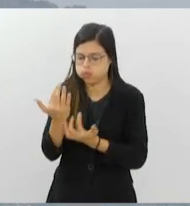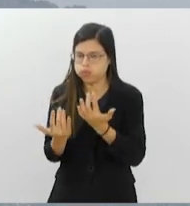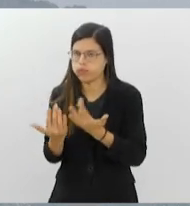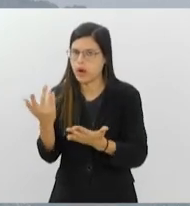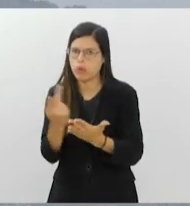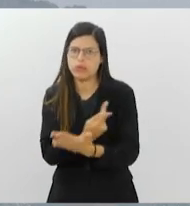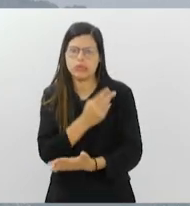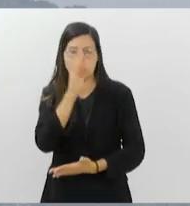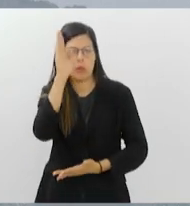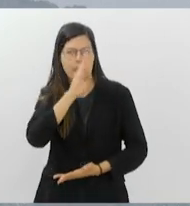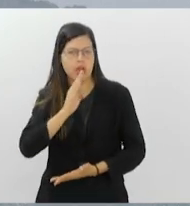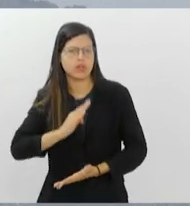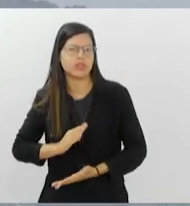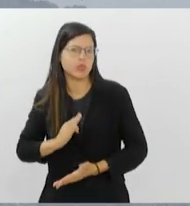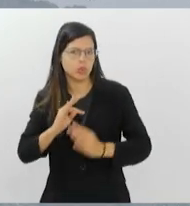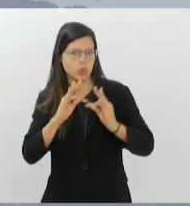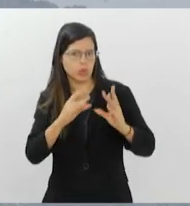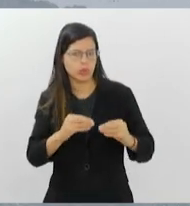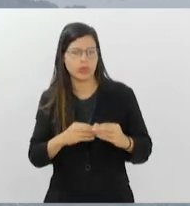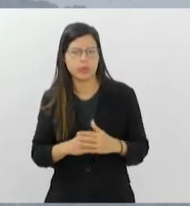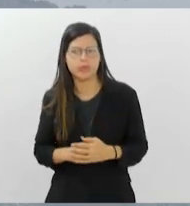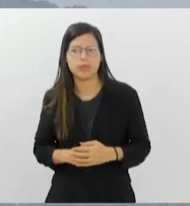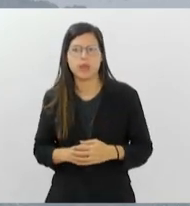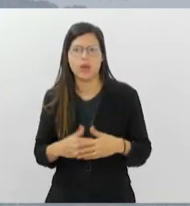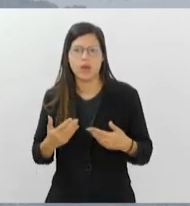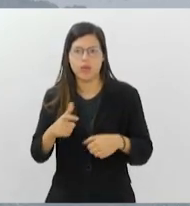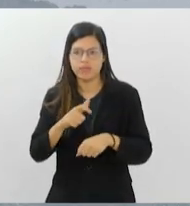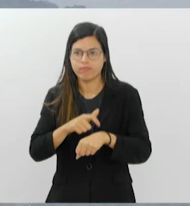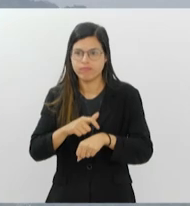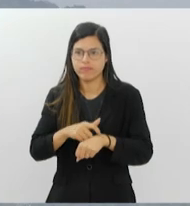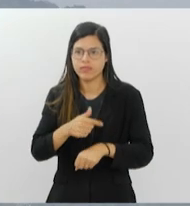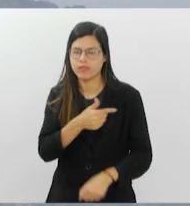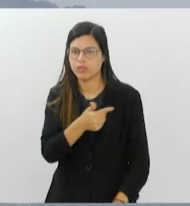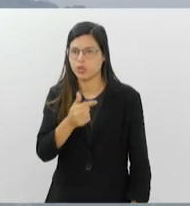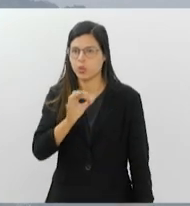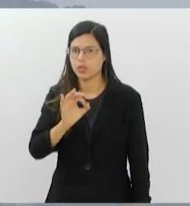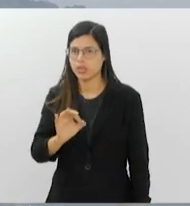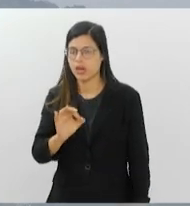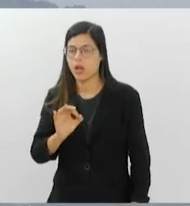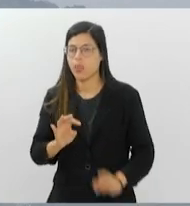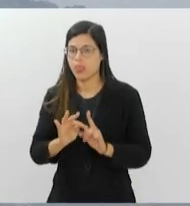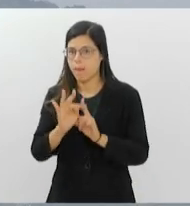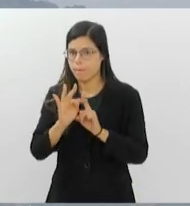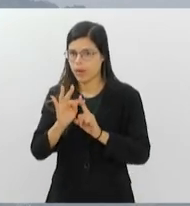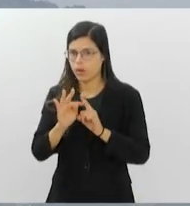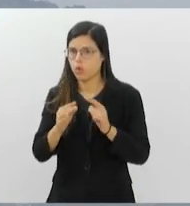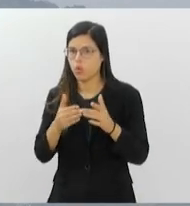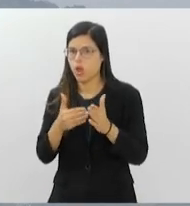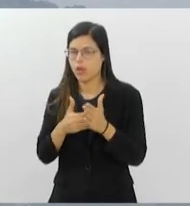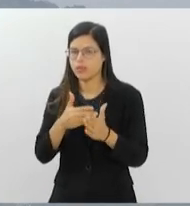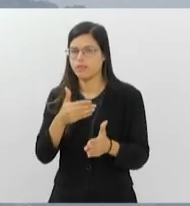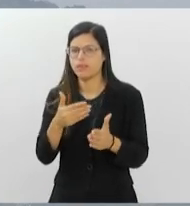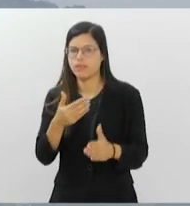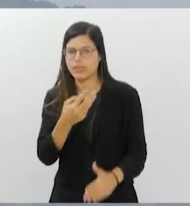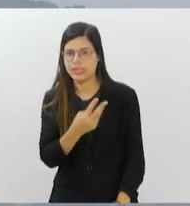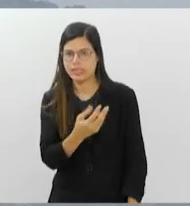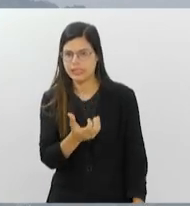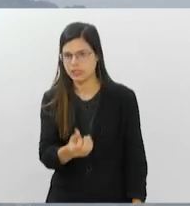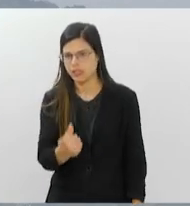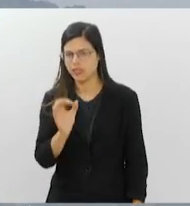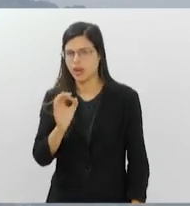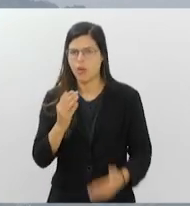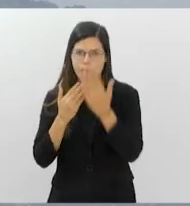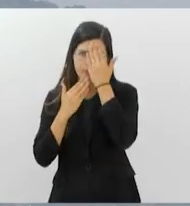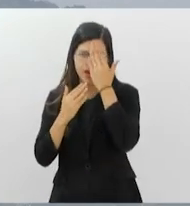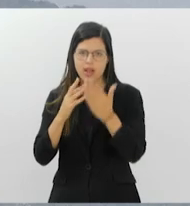Brasil afora. E nesse momento faz 22 graus, a temperatura pode chegar hoje a 36 graus. Obrigado,